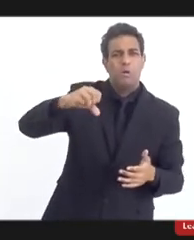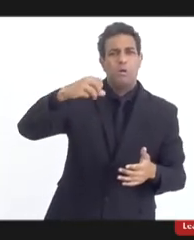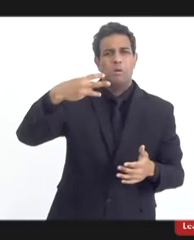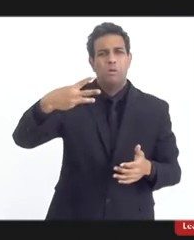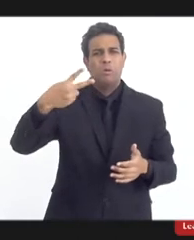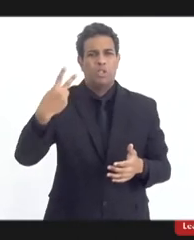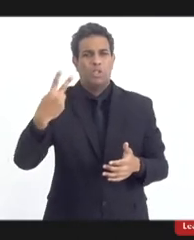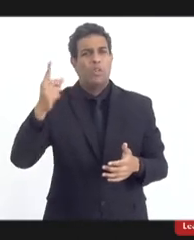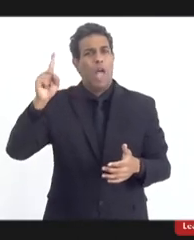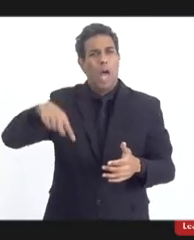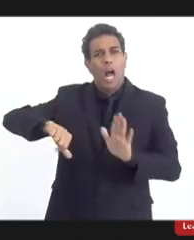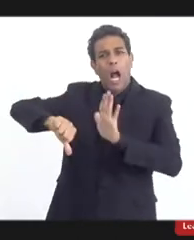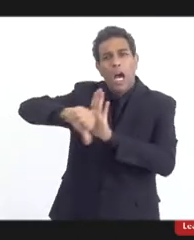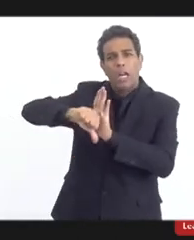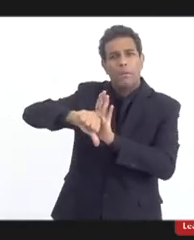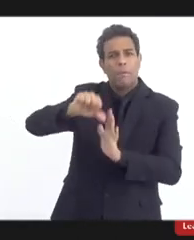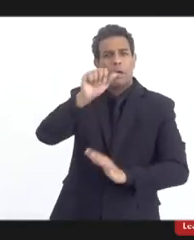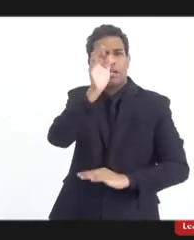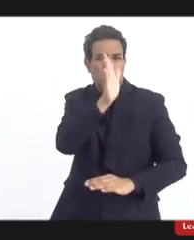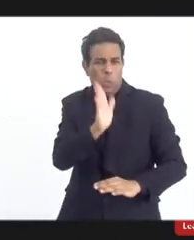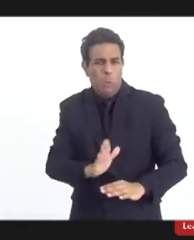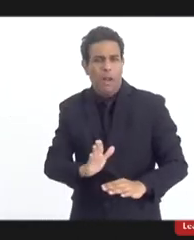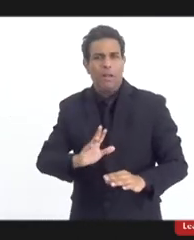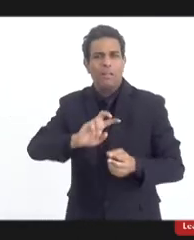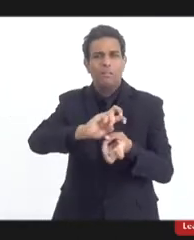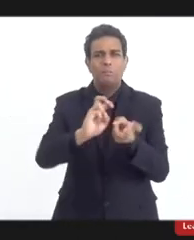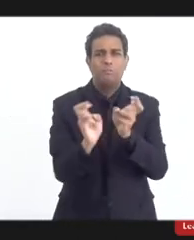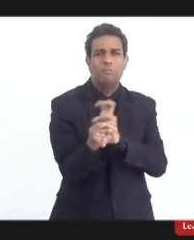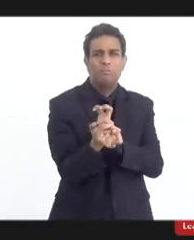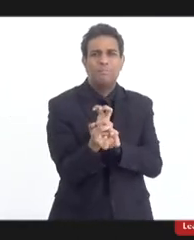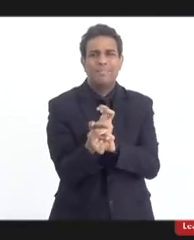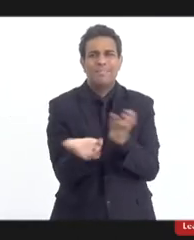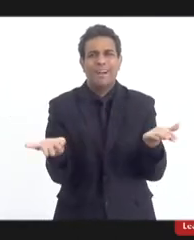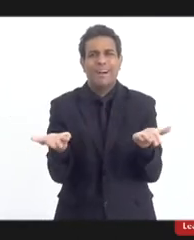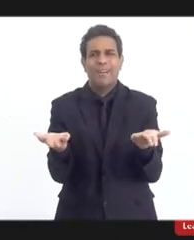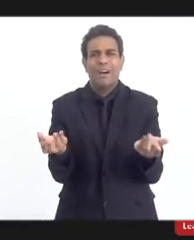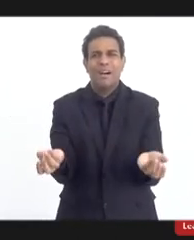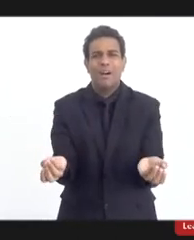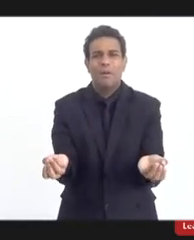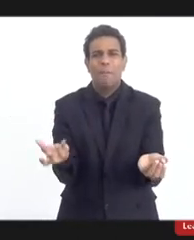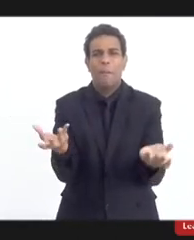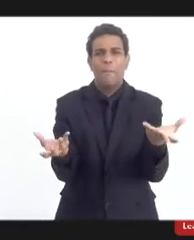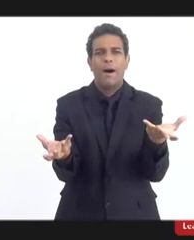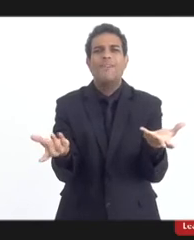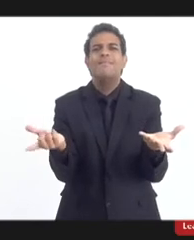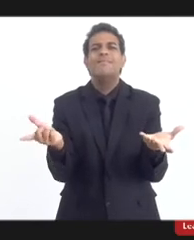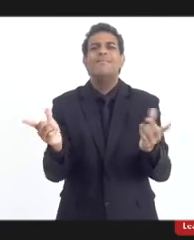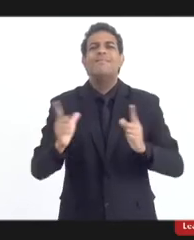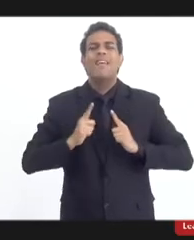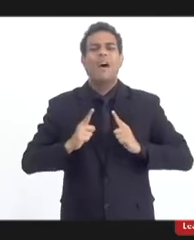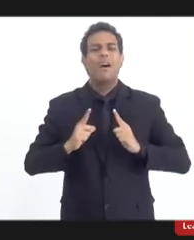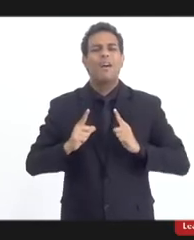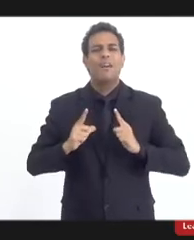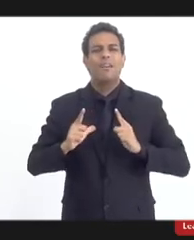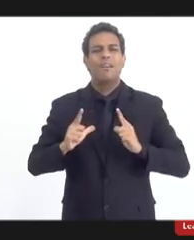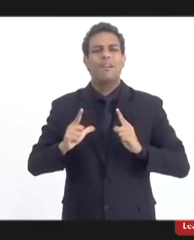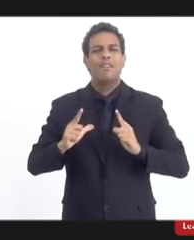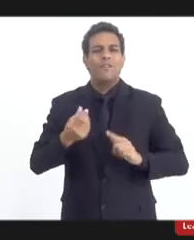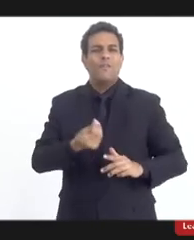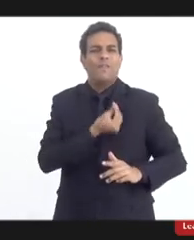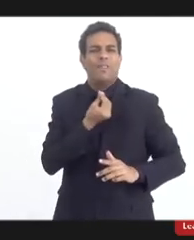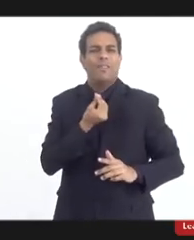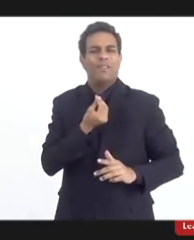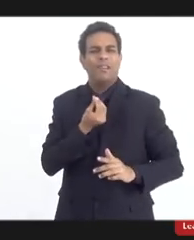1932, a capoeira, você vai criar a capoeira do bem. Então, na verdade, a rejeição